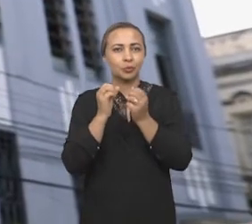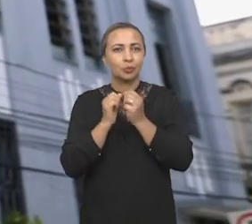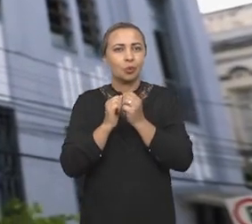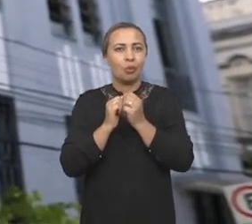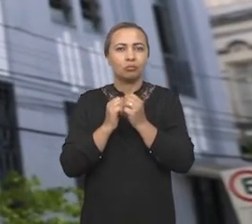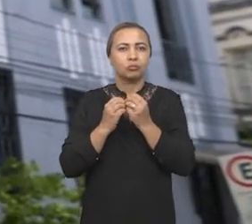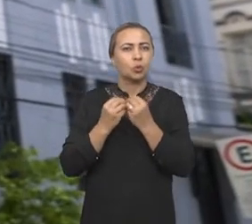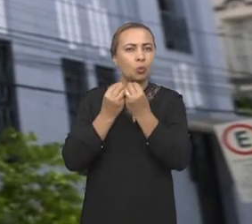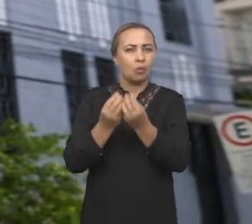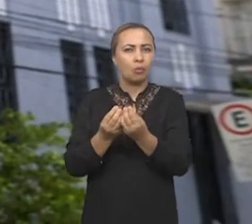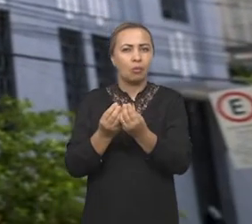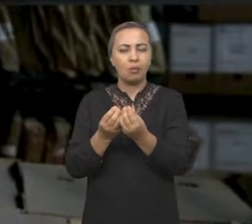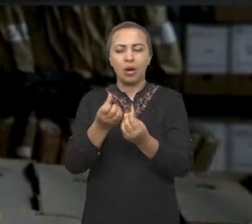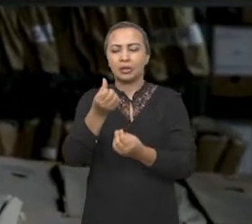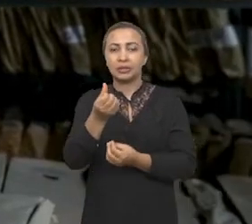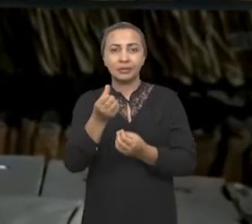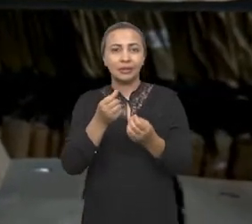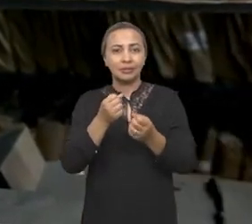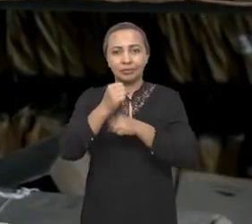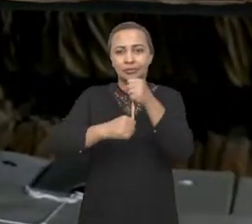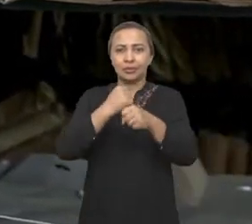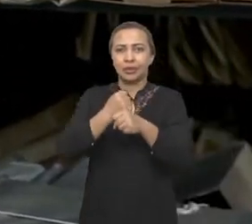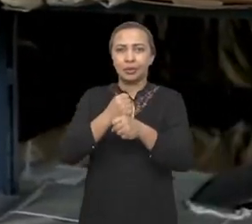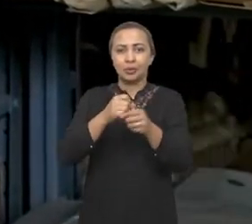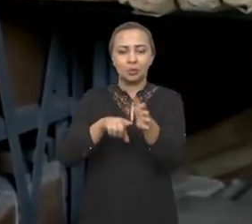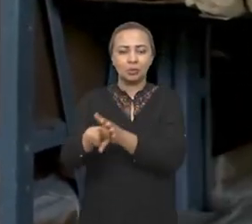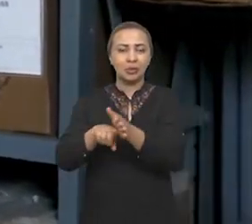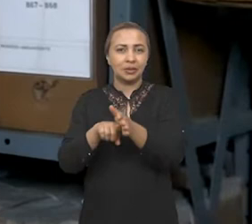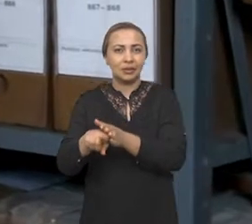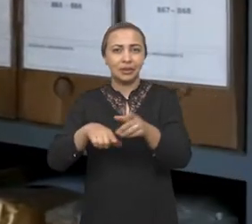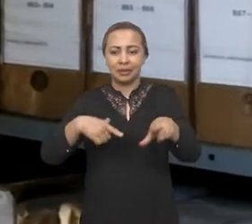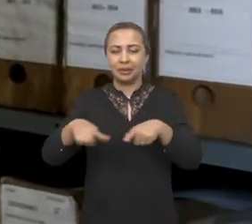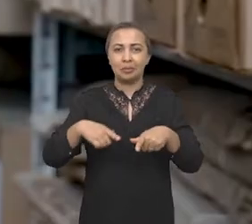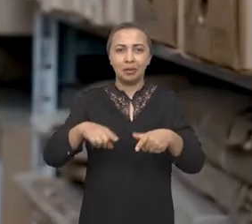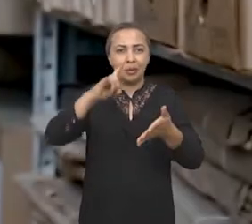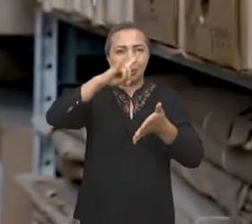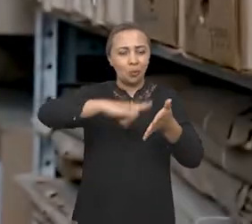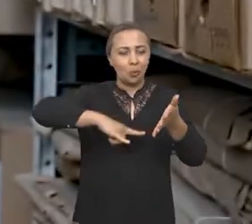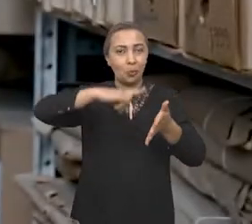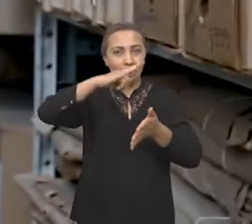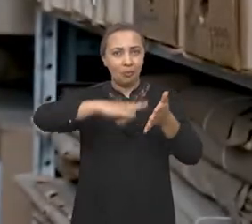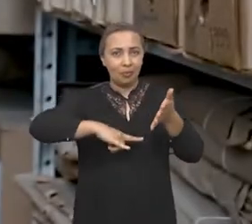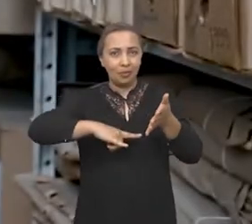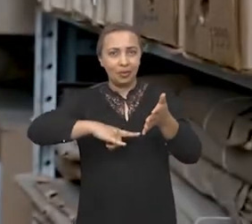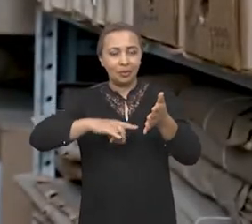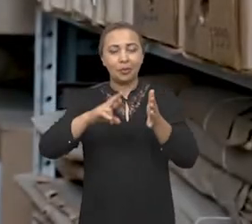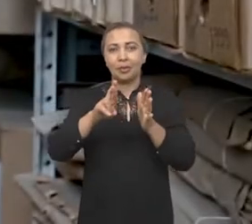Com seis anos de pesquisa, trabalhando principalmente com inventários, que são documentos que